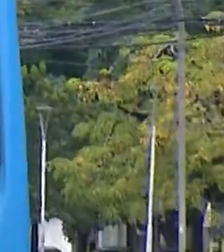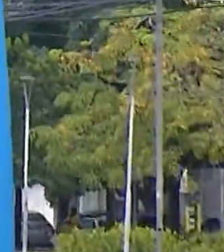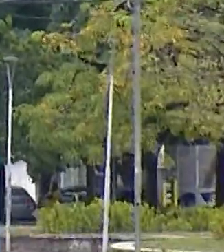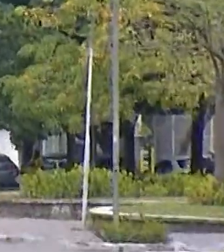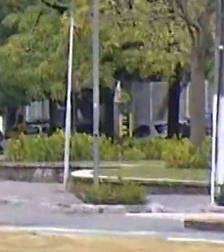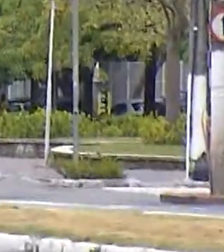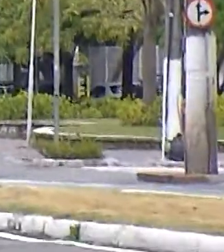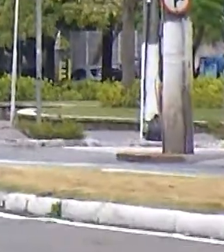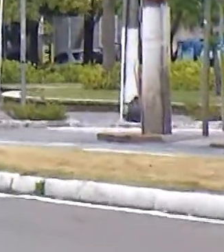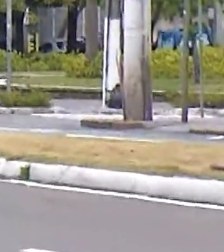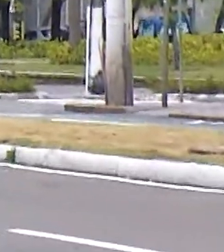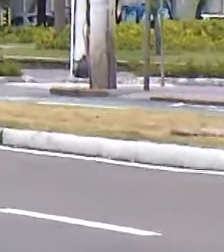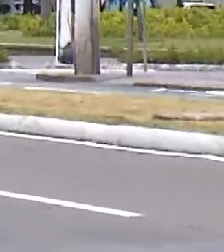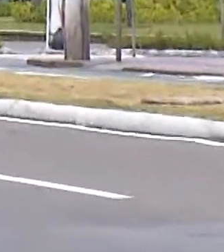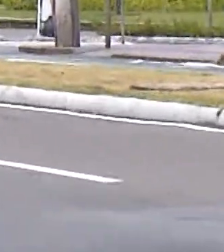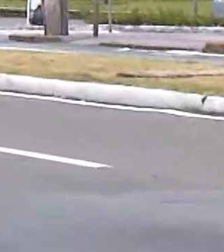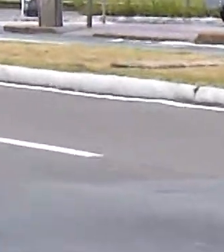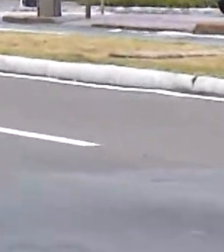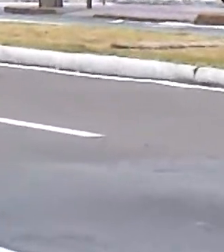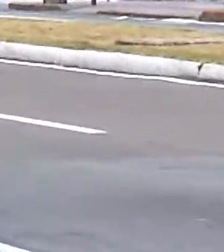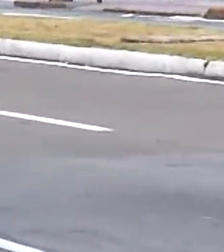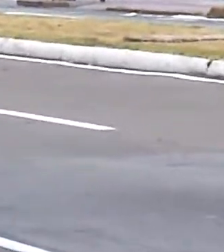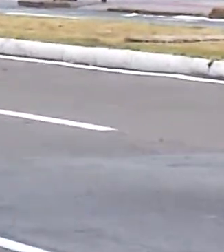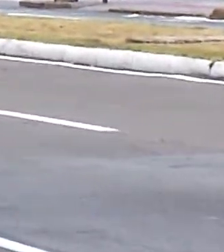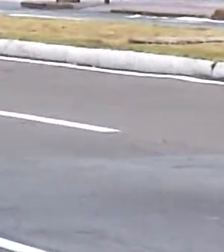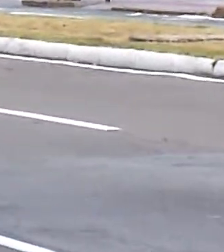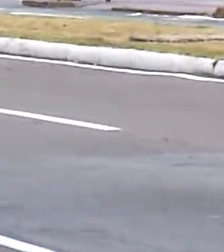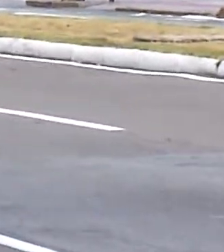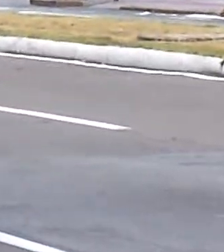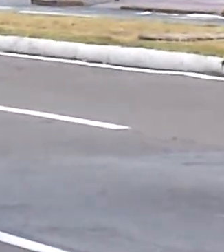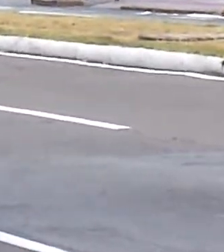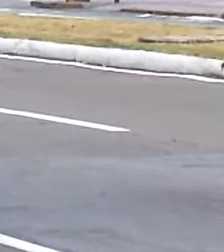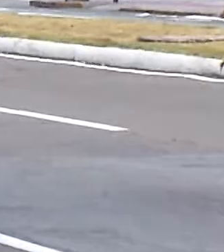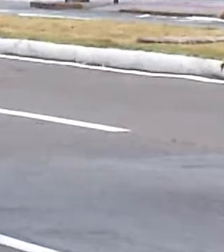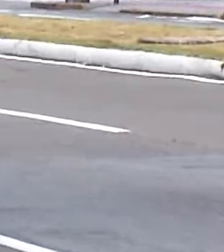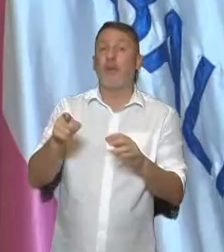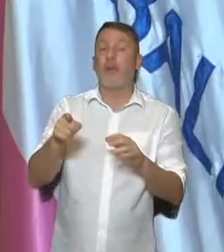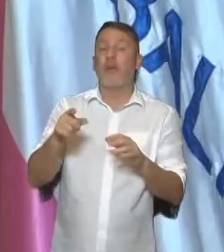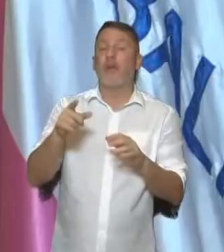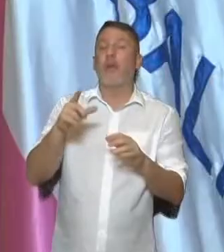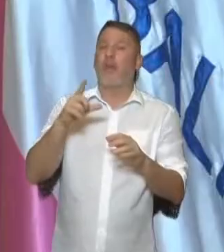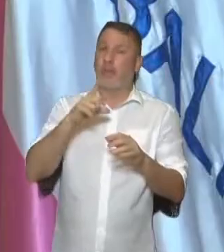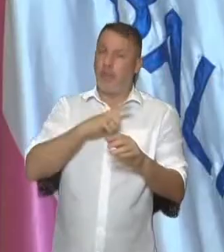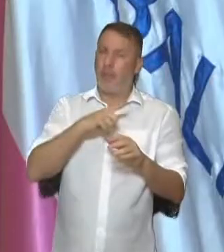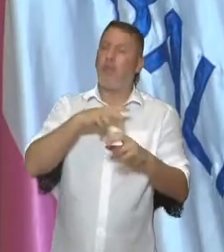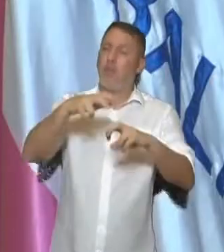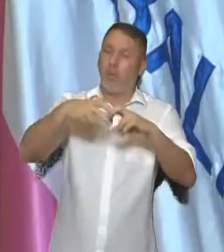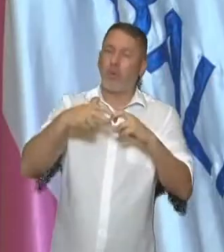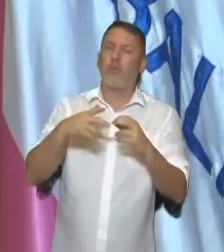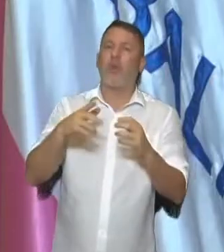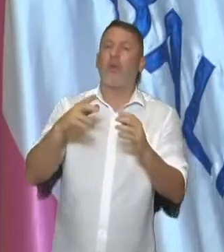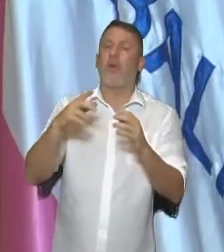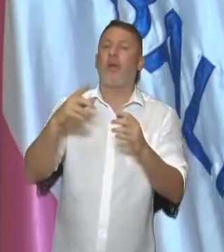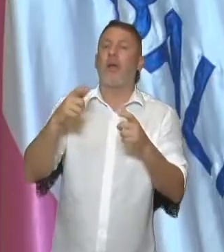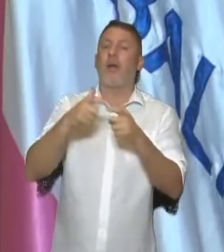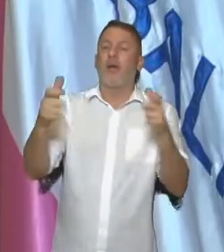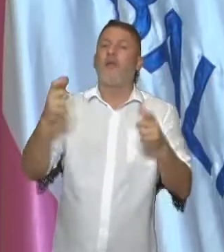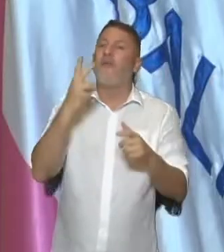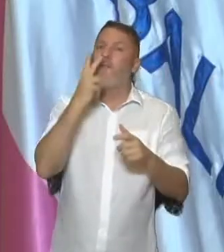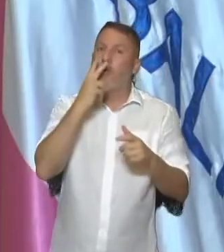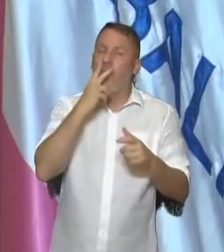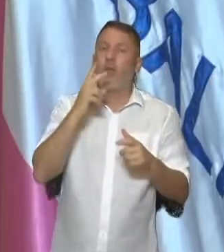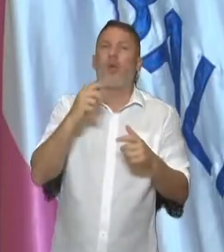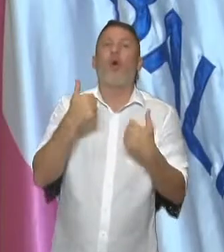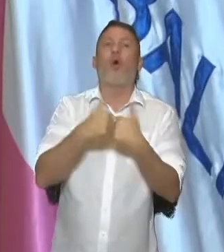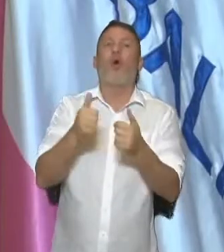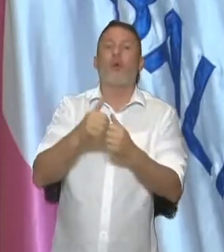coletivos vão rodar das 5 horas da manhã até a meia-noite. Nós estamos mudando na Grande Vitória o sistema Transcall,